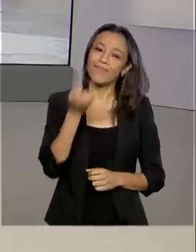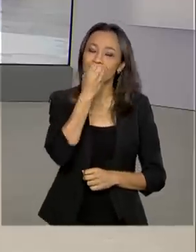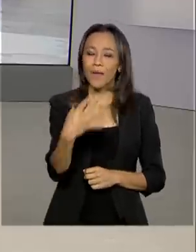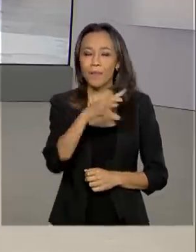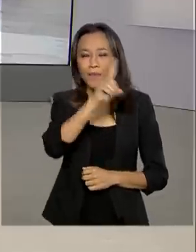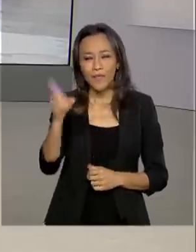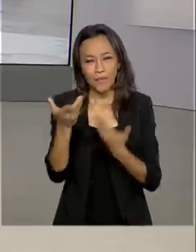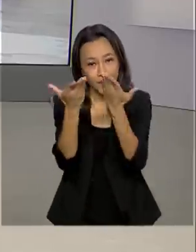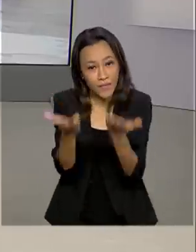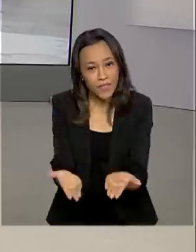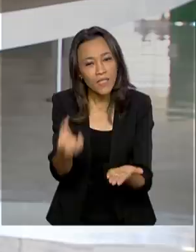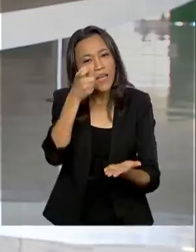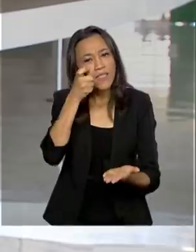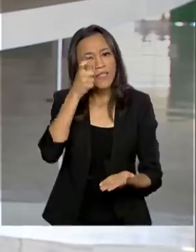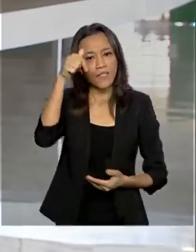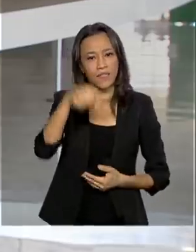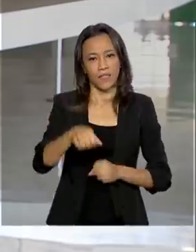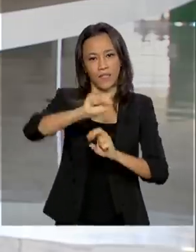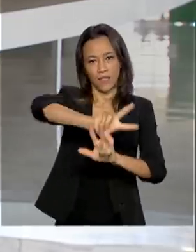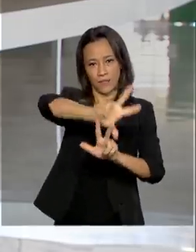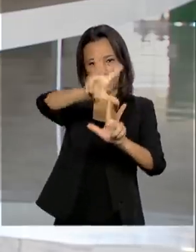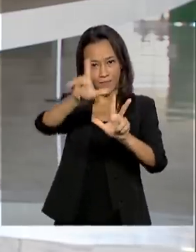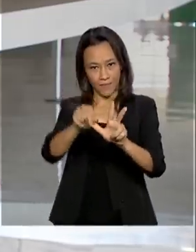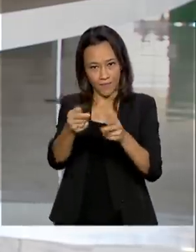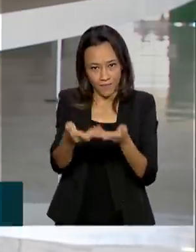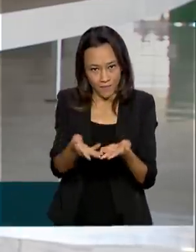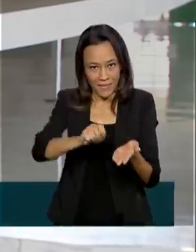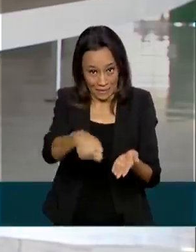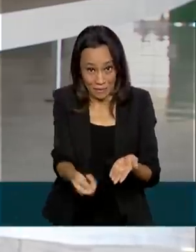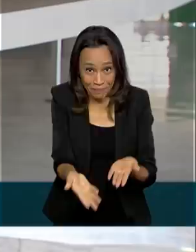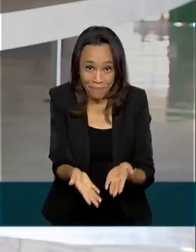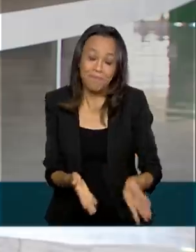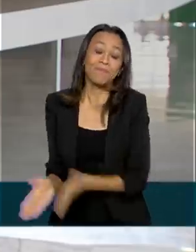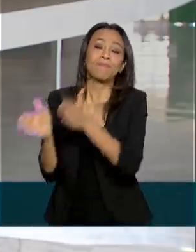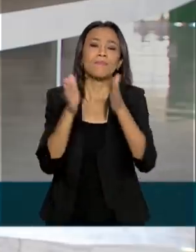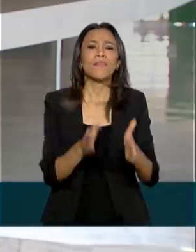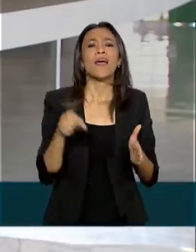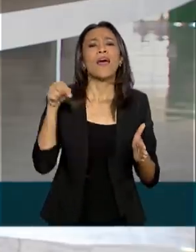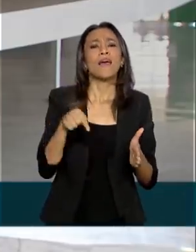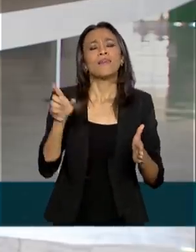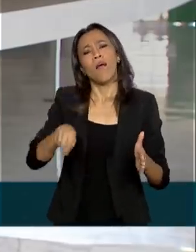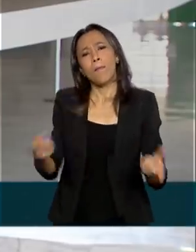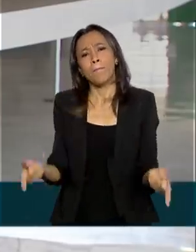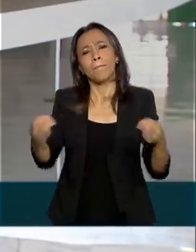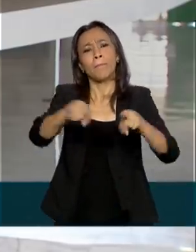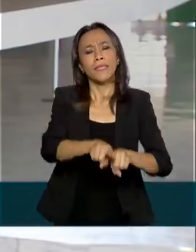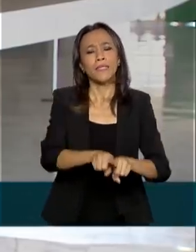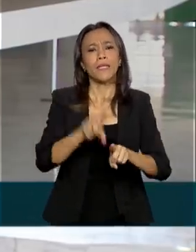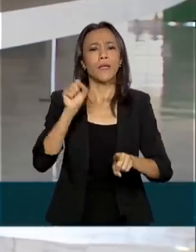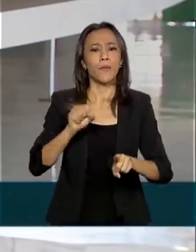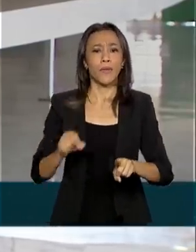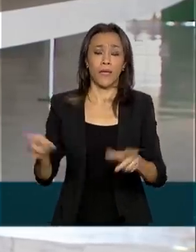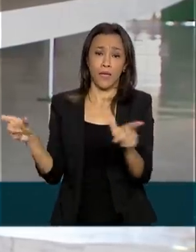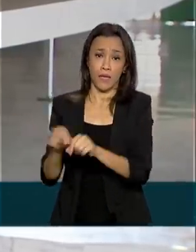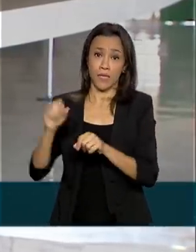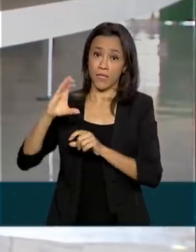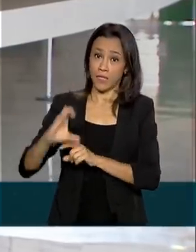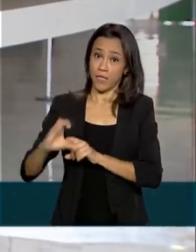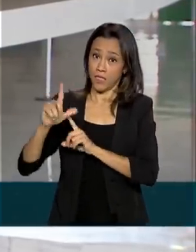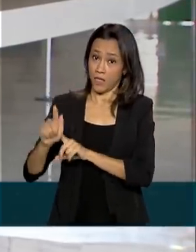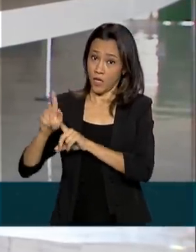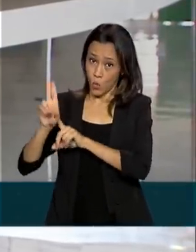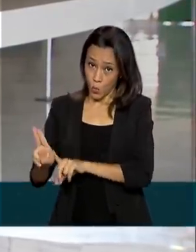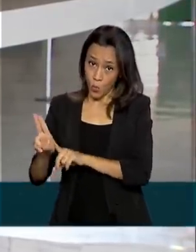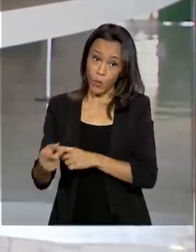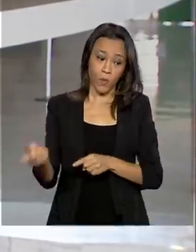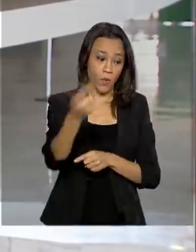você, bom dia para você que acompanha a TV Brasil. Essa iniciativa é resultado de uma parceria entre a Controladoria Geral da União e o